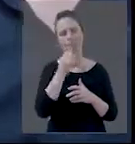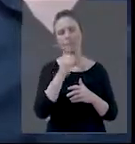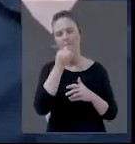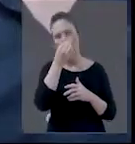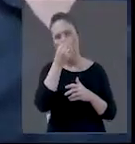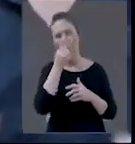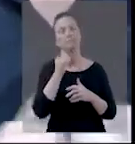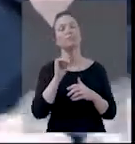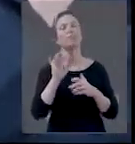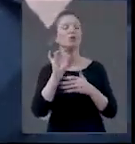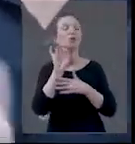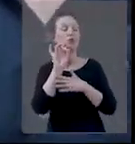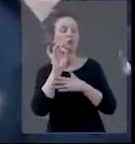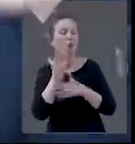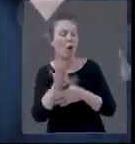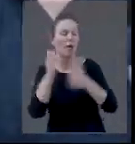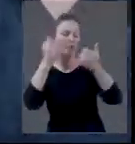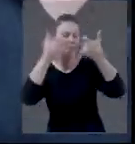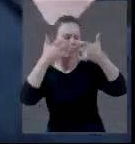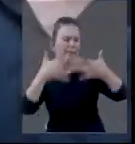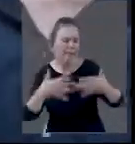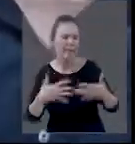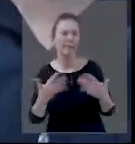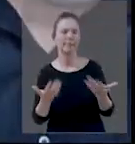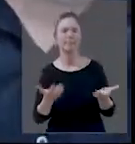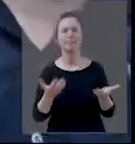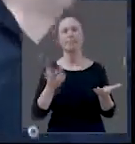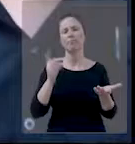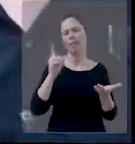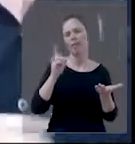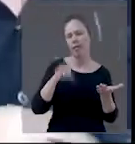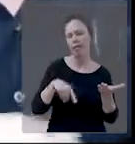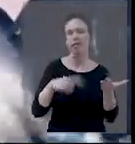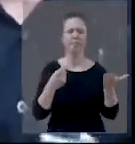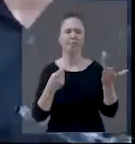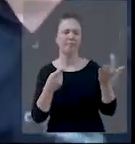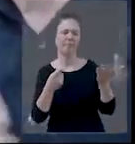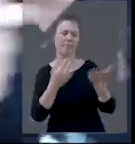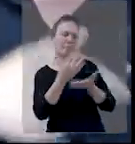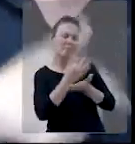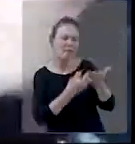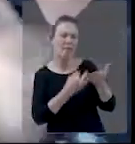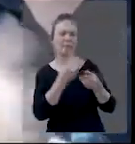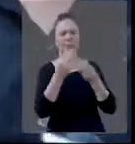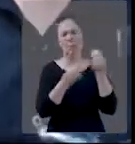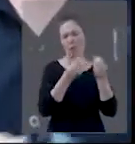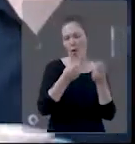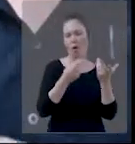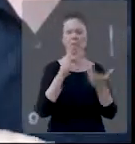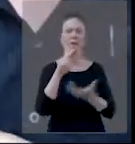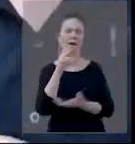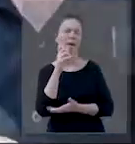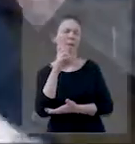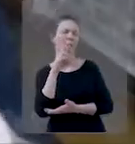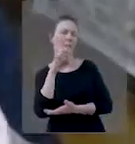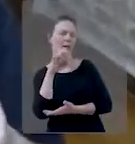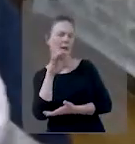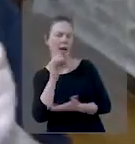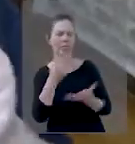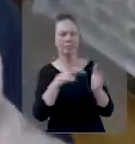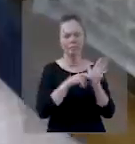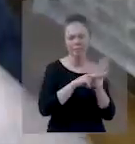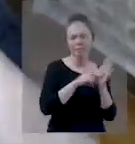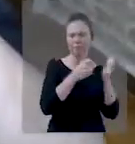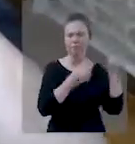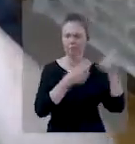naquele assunto. Não simplesmente ele pegou só um comentário e foi a fundo. Às vezes no comentário estava escrito que em hebraico diz assim, assim, assim.